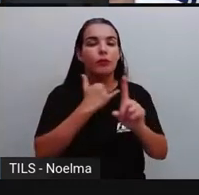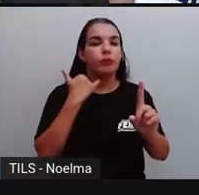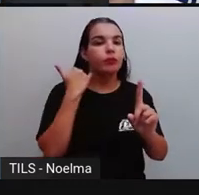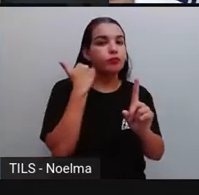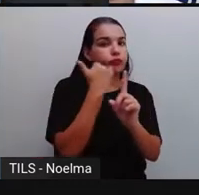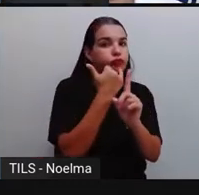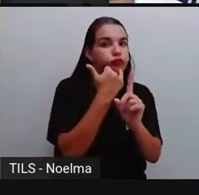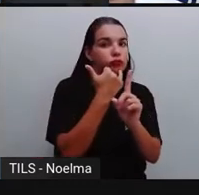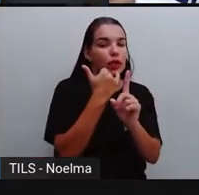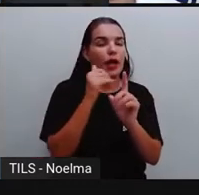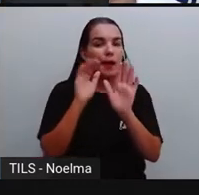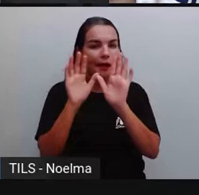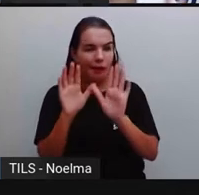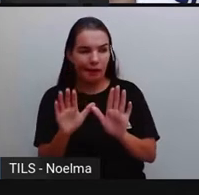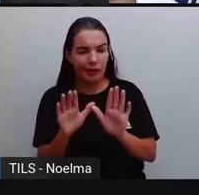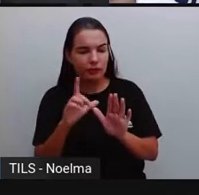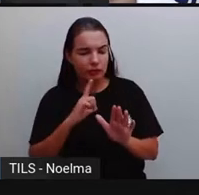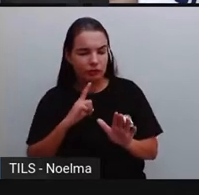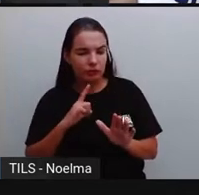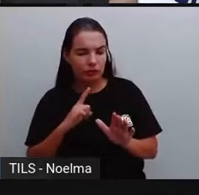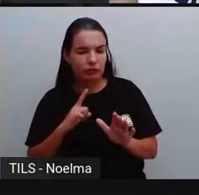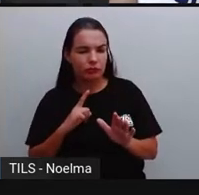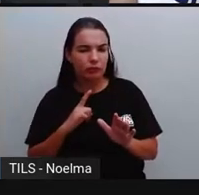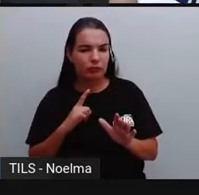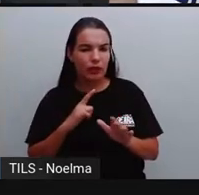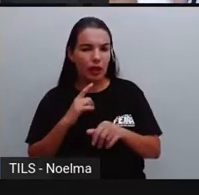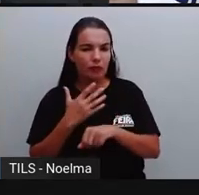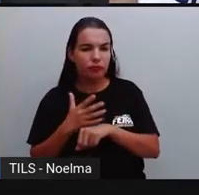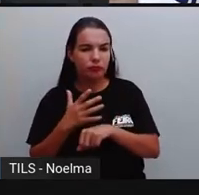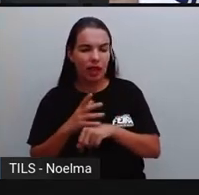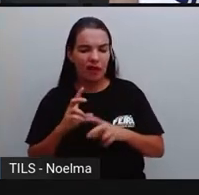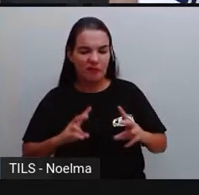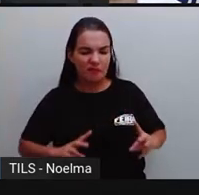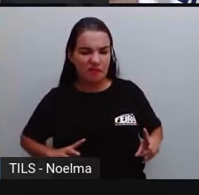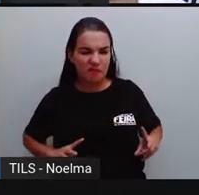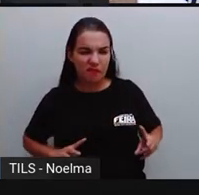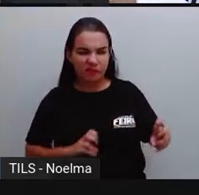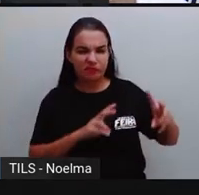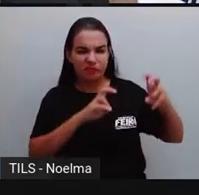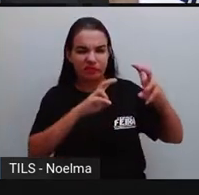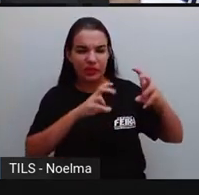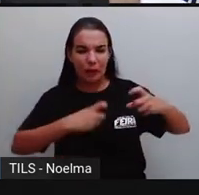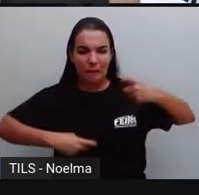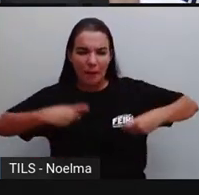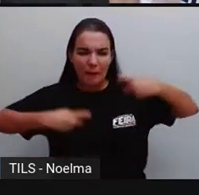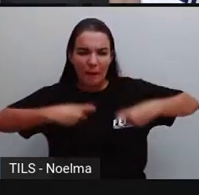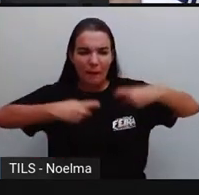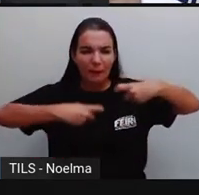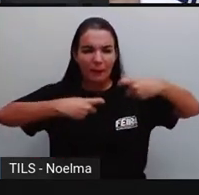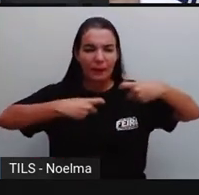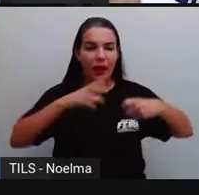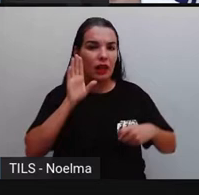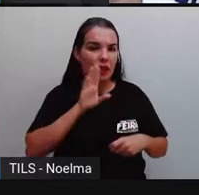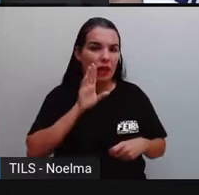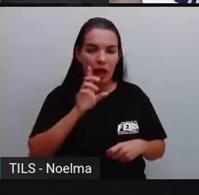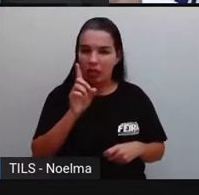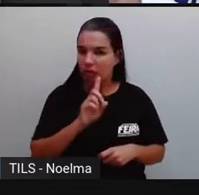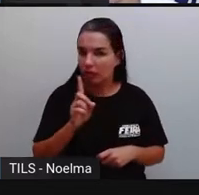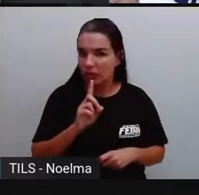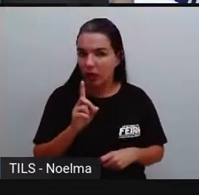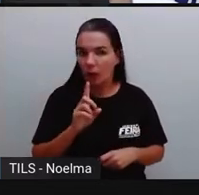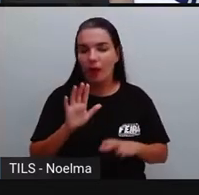considerado, né? Toda prática violenta não é legal. Mas nem toda prática